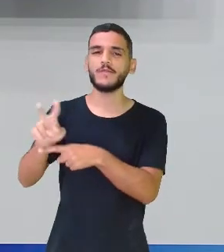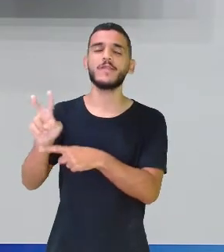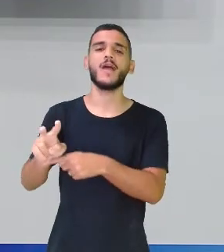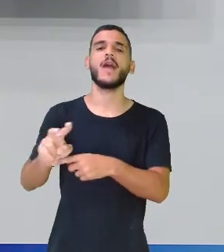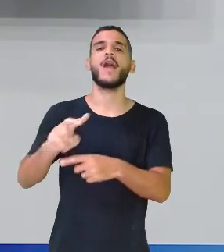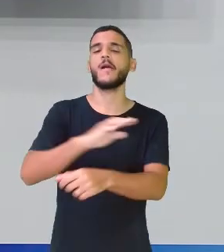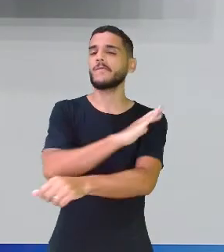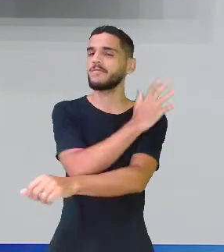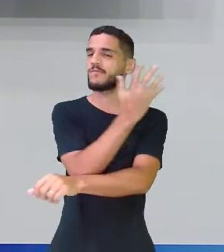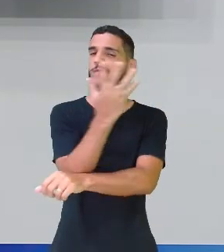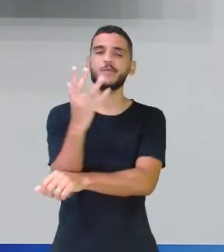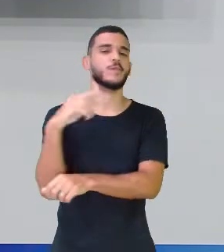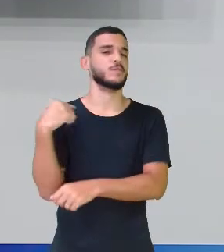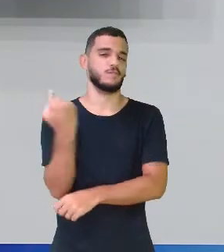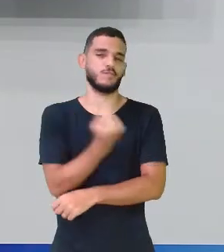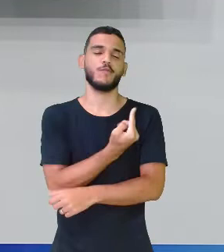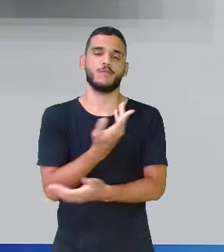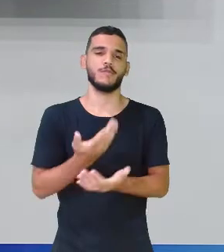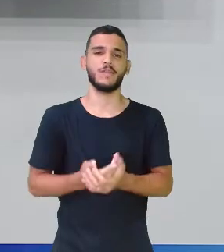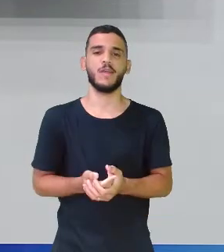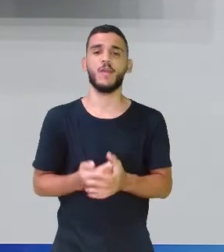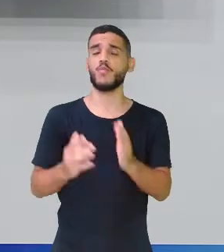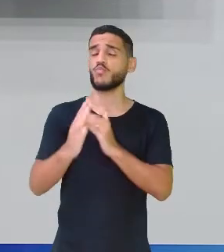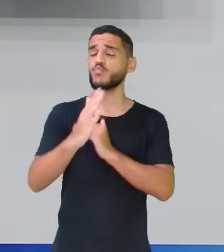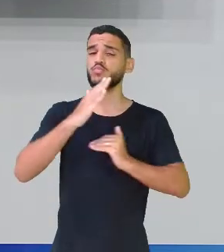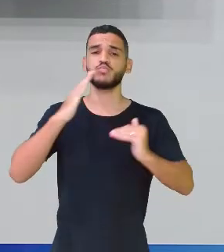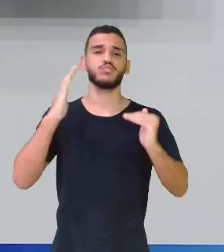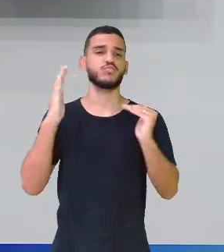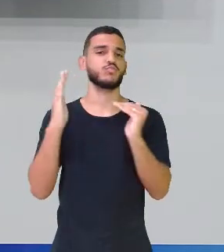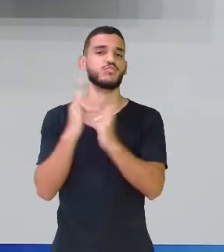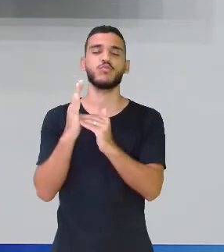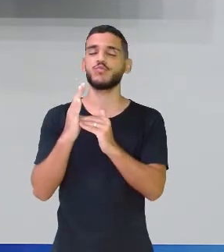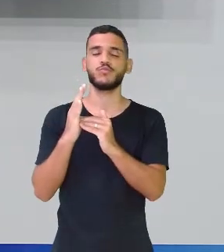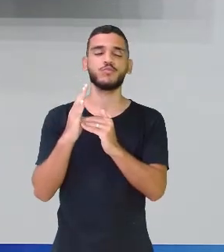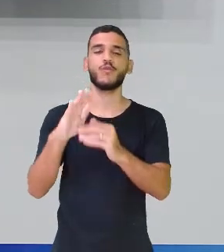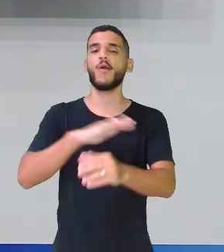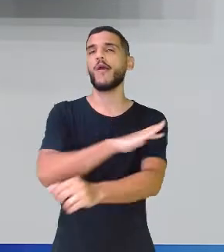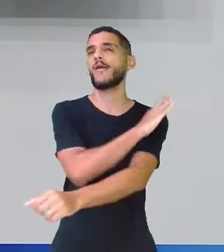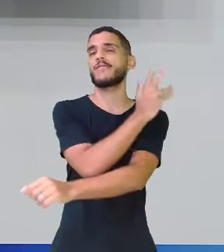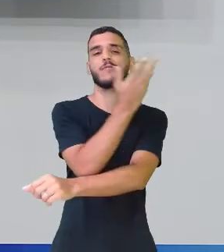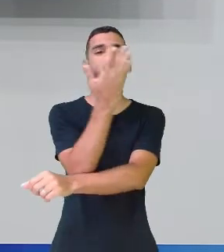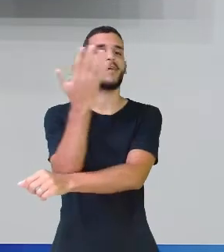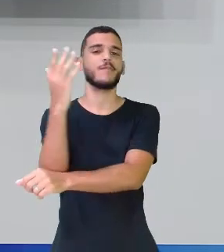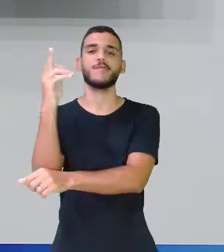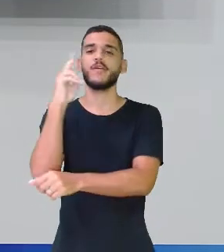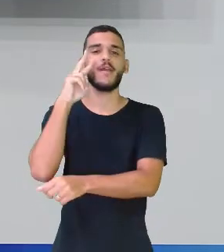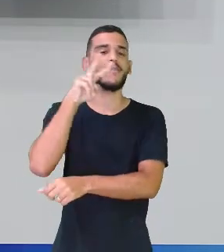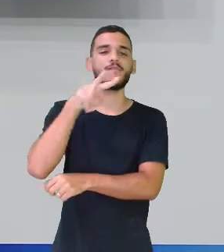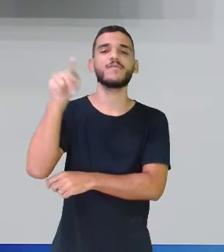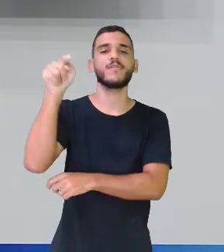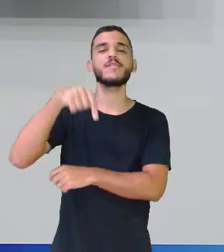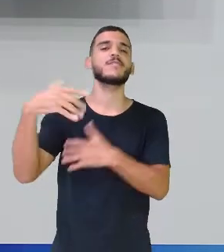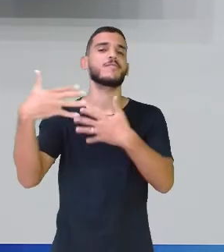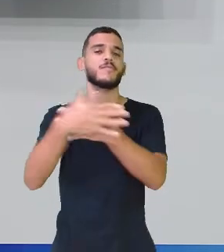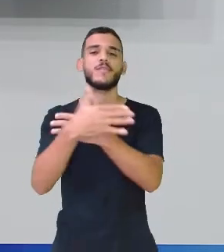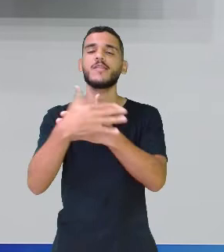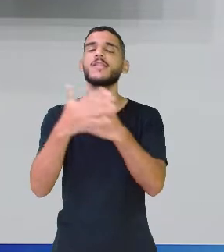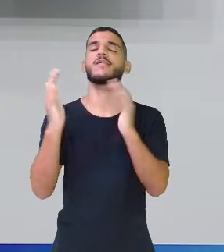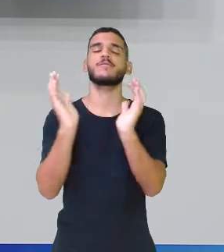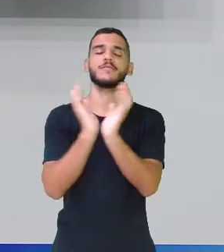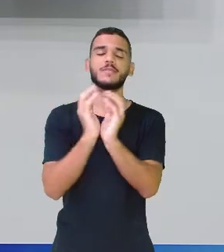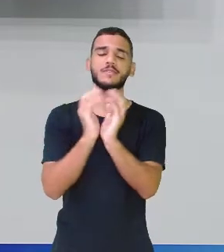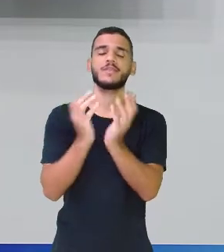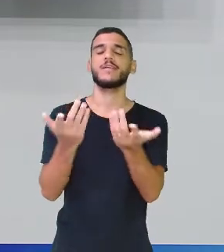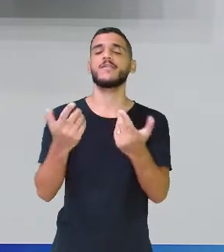atlântica? Não só a nossa mata atlântica, tá? Toda essa mata verde que a gente vê aqui no Recife, bonita. As nossas árvores também têm que